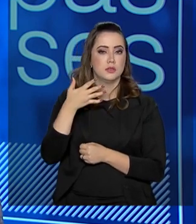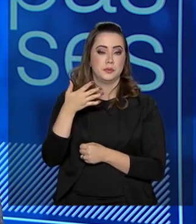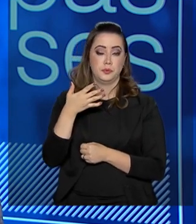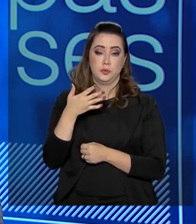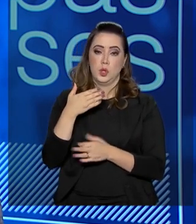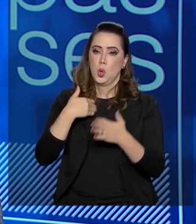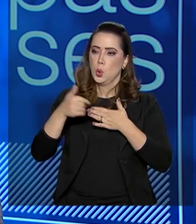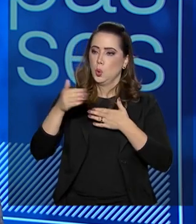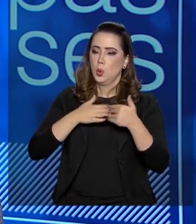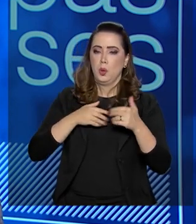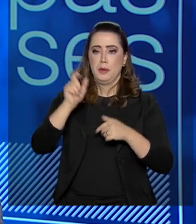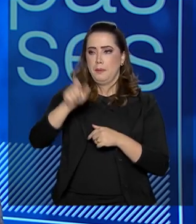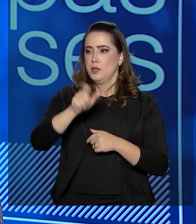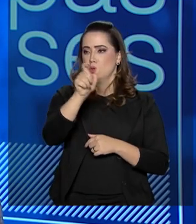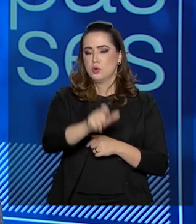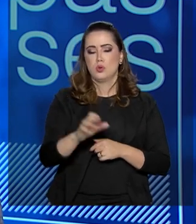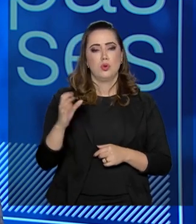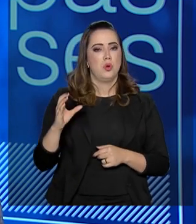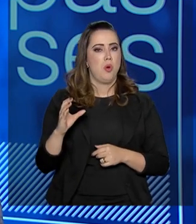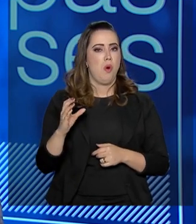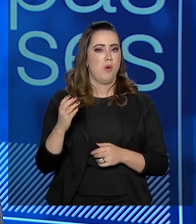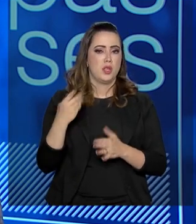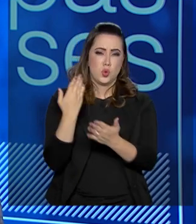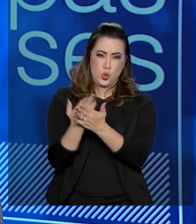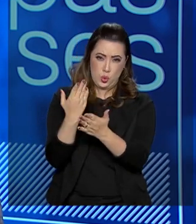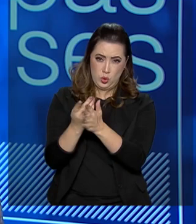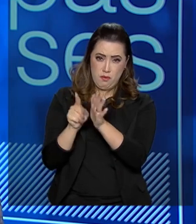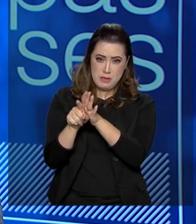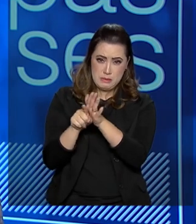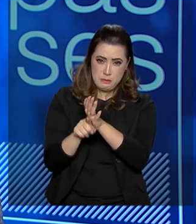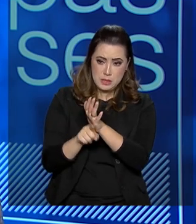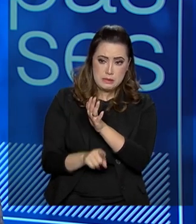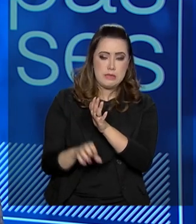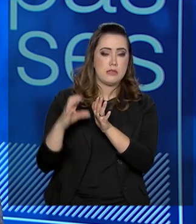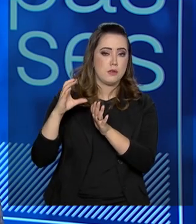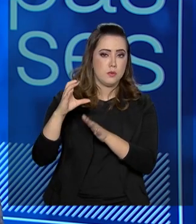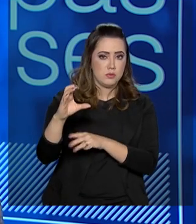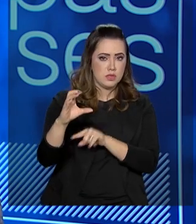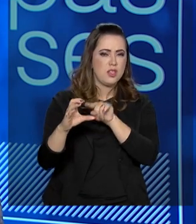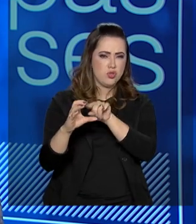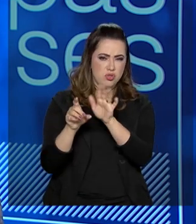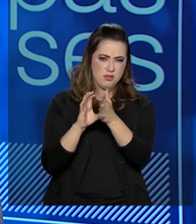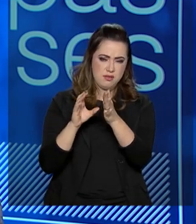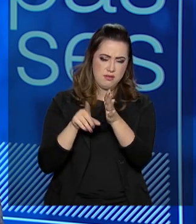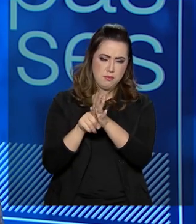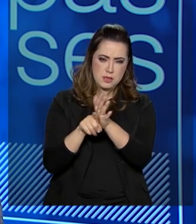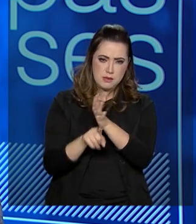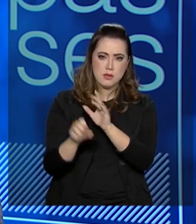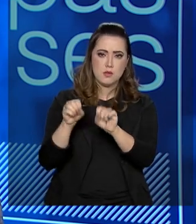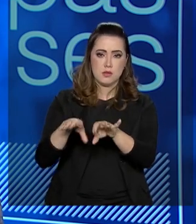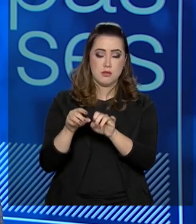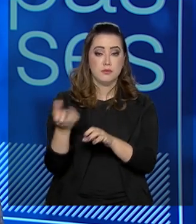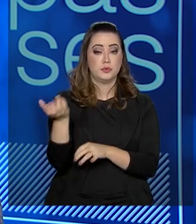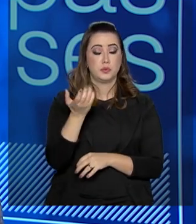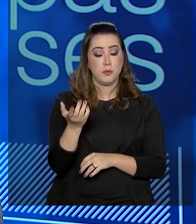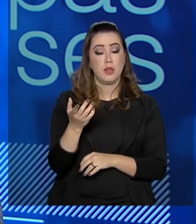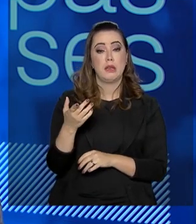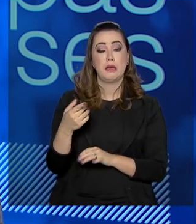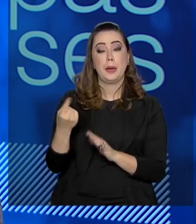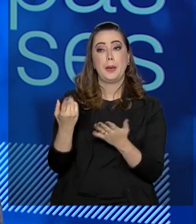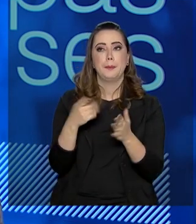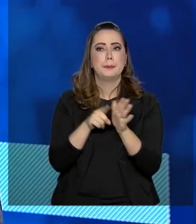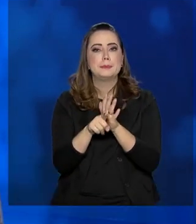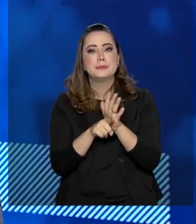recebendo quaisquer cientistas da educação que queiram confessar sobre o FUNDEB. Nós temos sido uma referência para